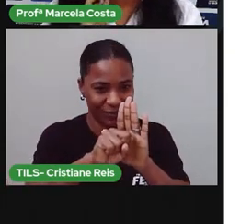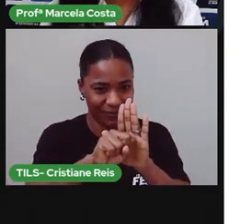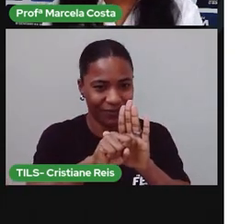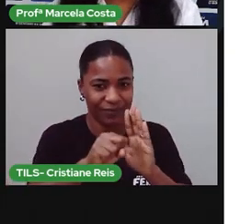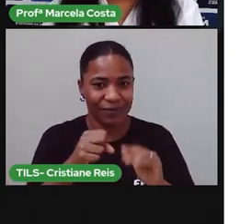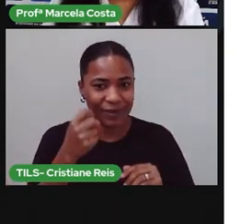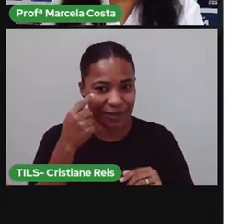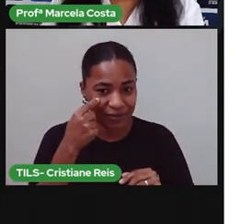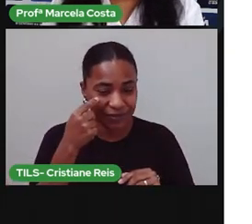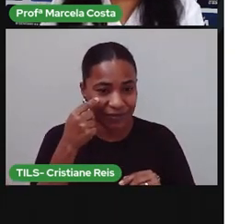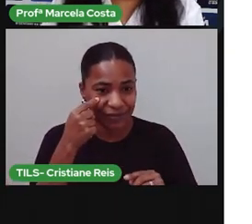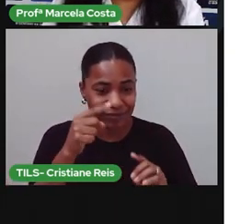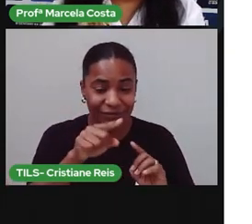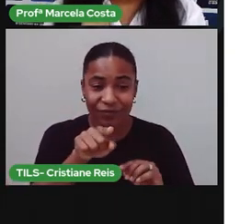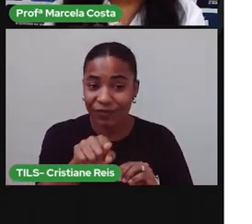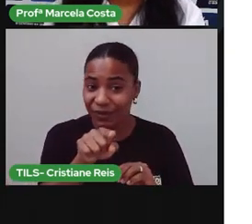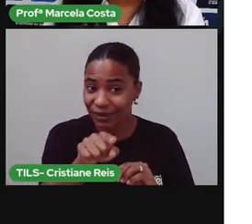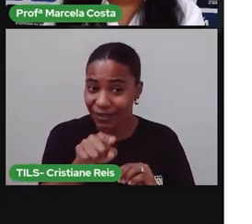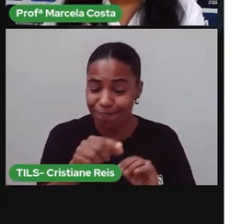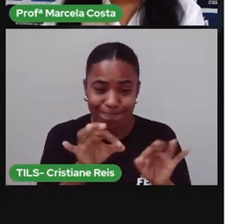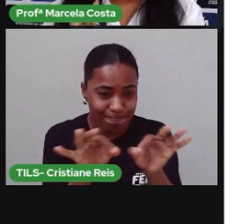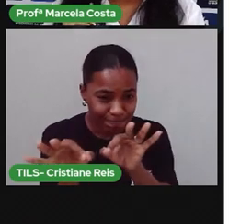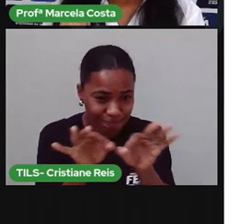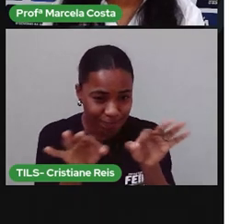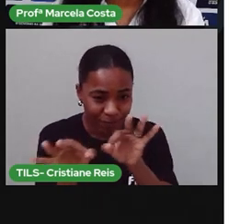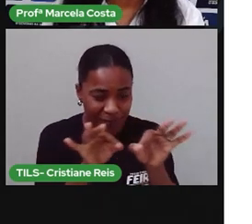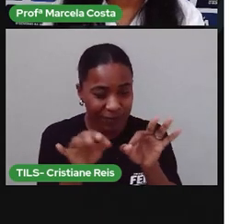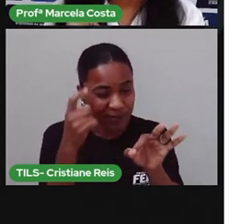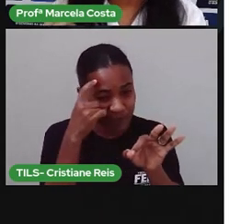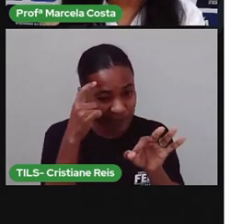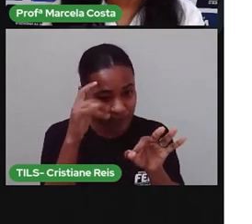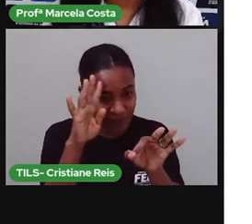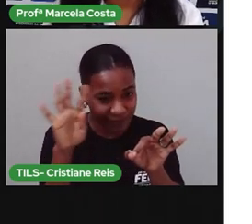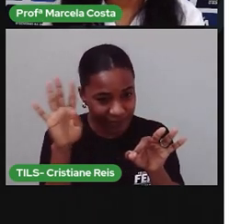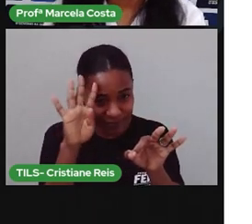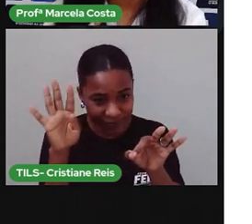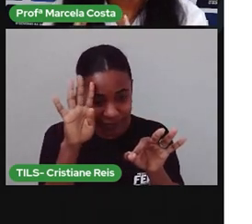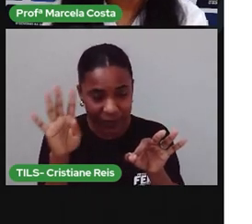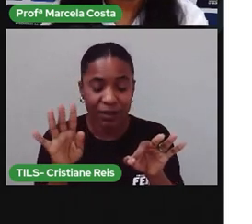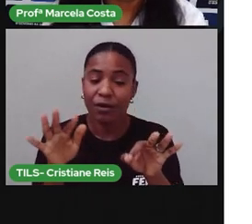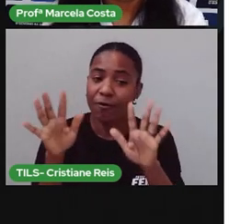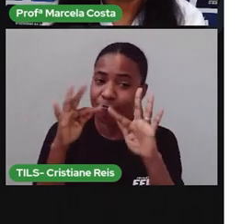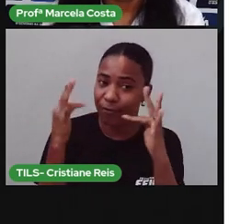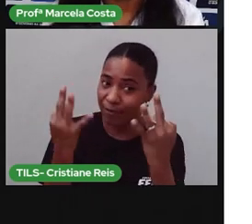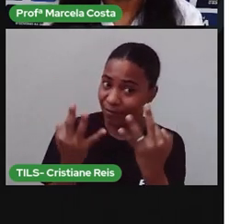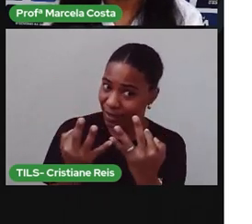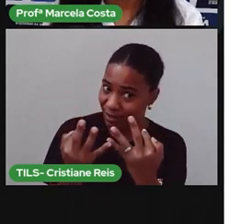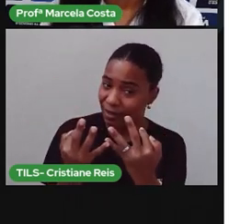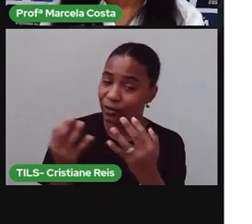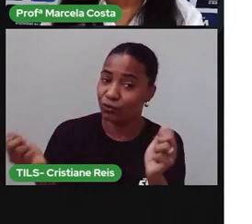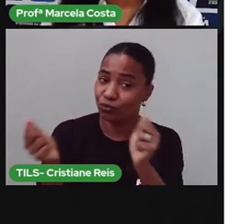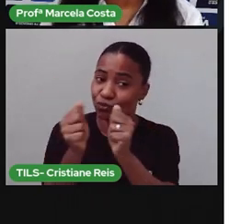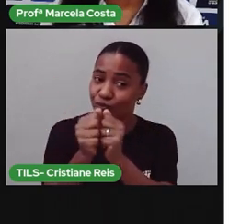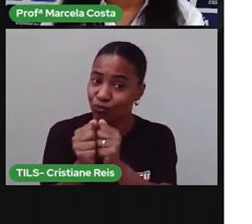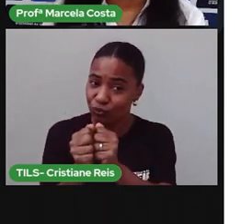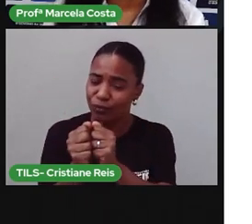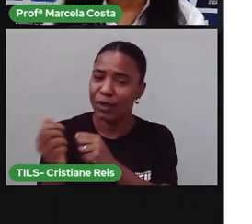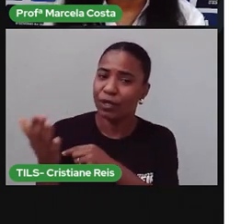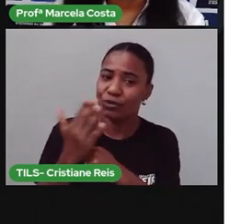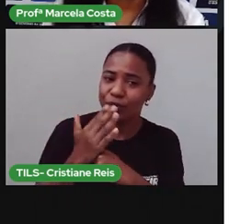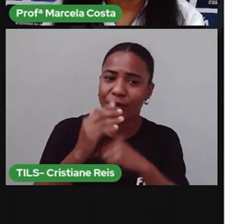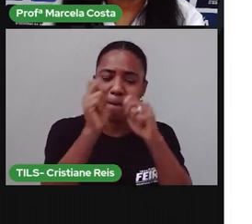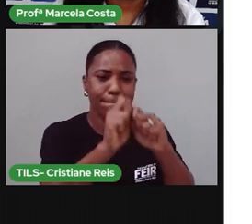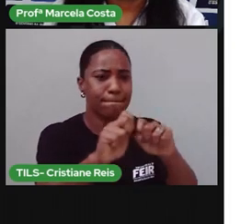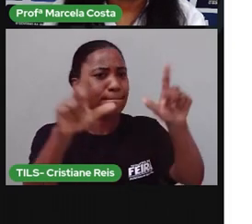você usar a sua criatividade e organizar a sua rotina junto com o familiar em um painel, tá? Você pode usar